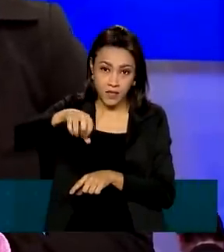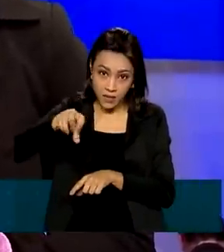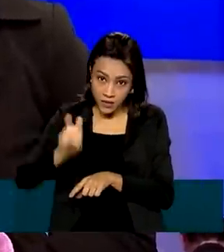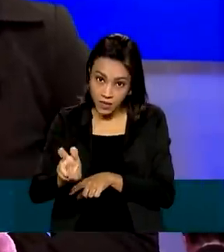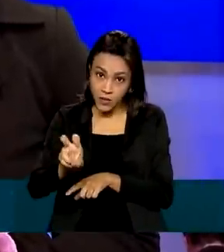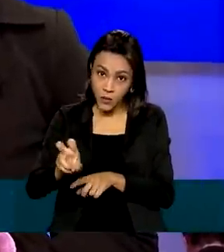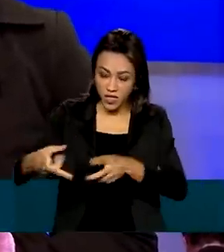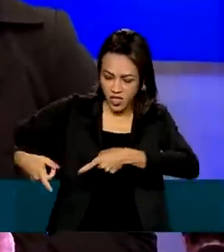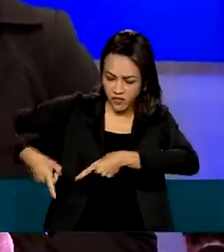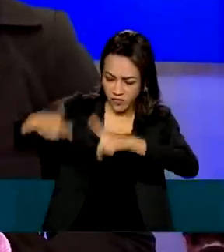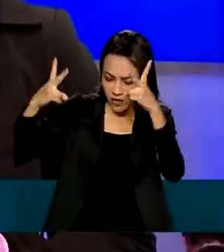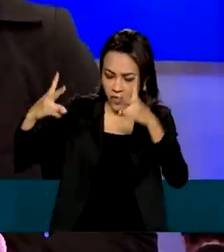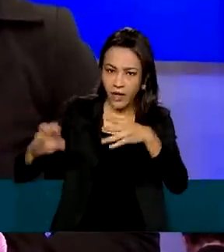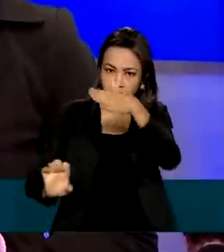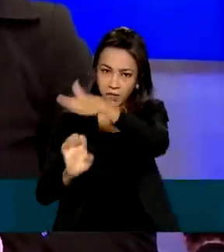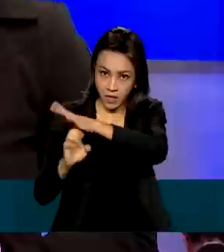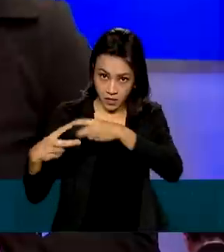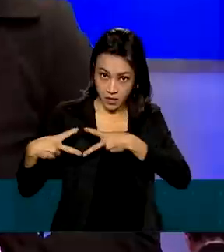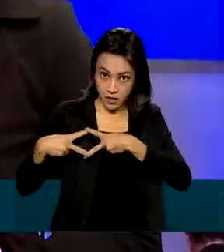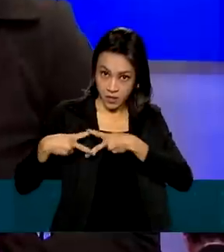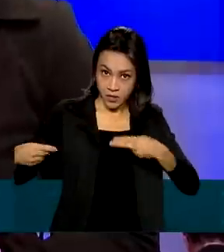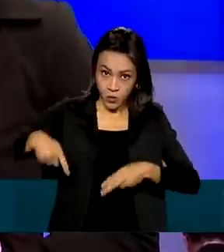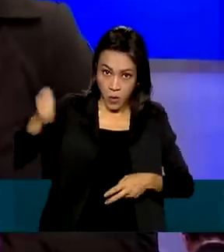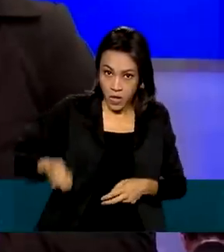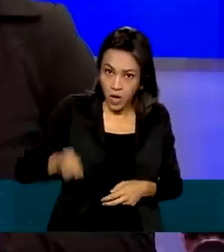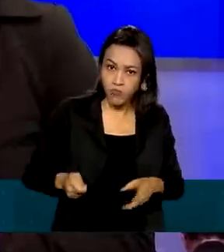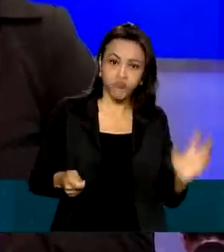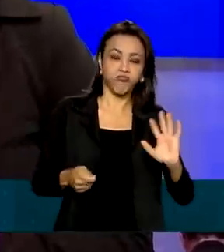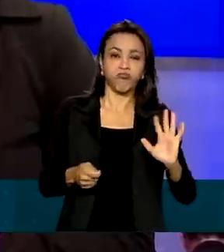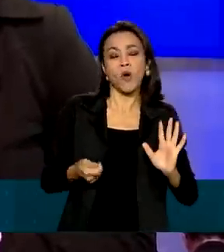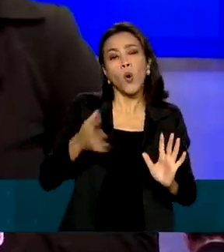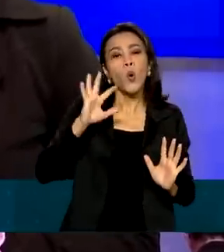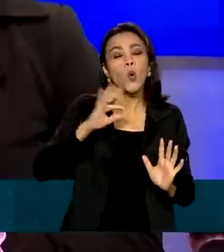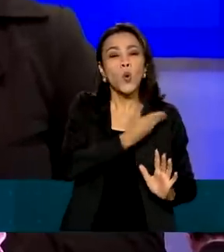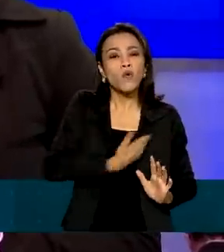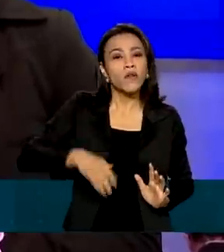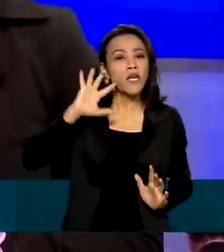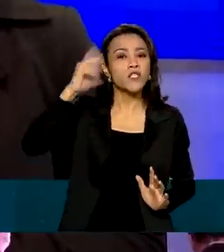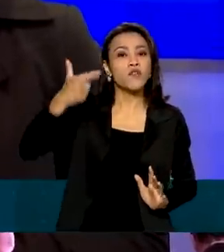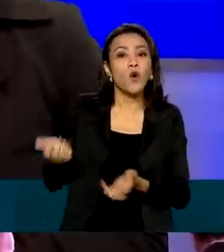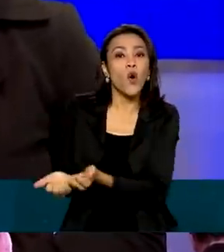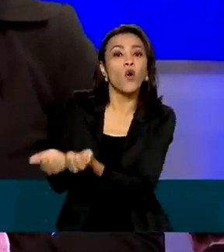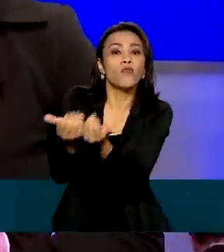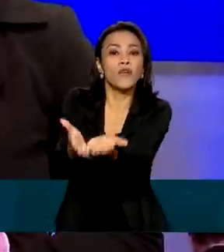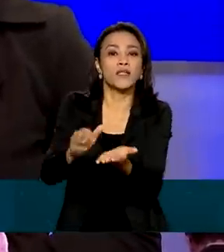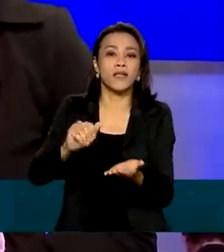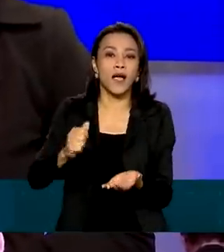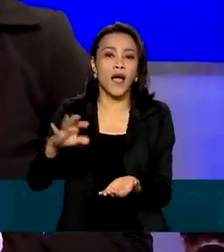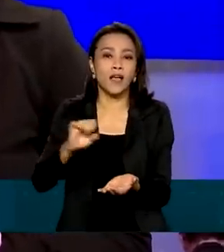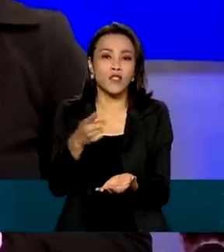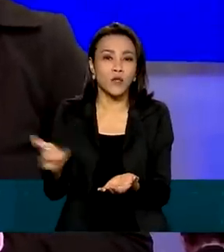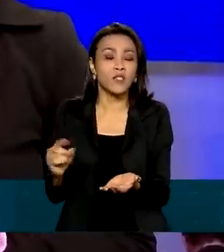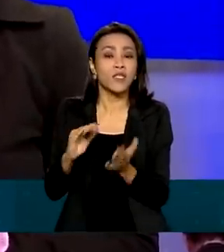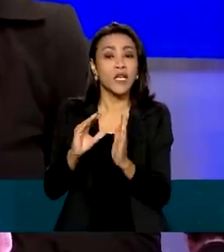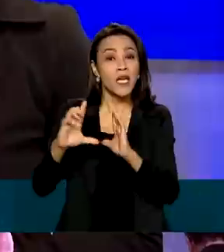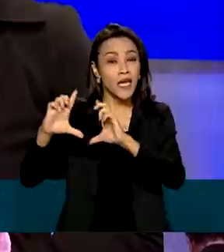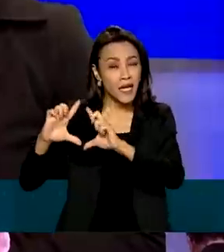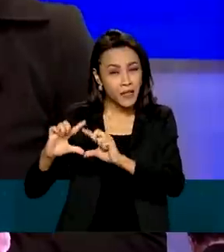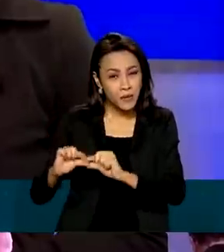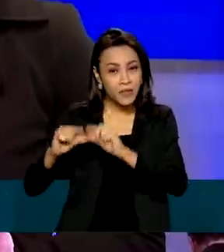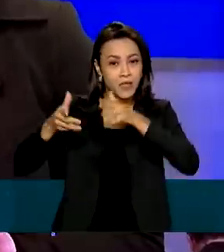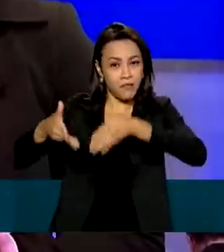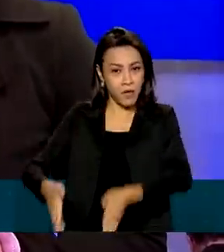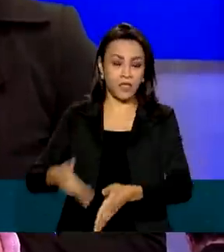vez de vender a empresa em um leilão, o governo preferiu ofertar ações no mercado, diminuindo sua participação acionária e